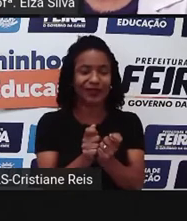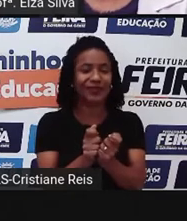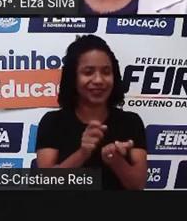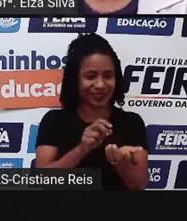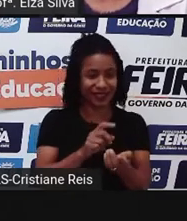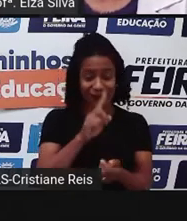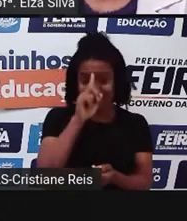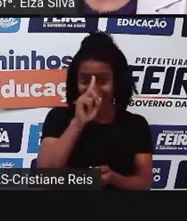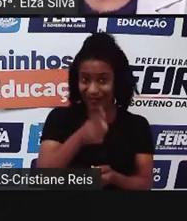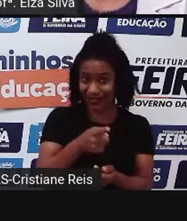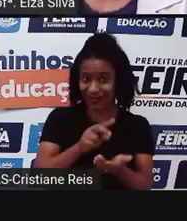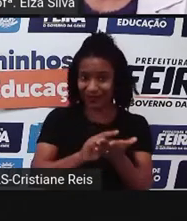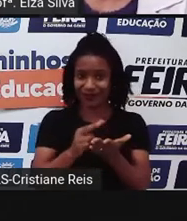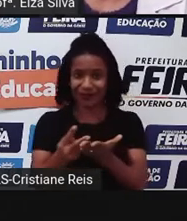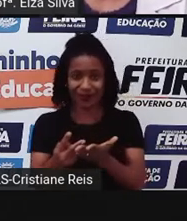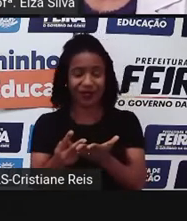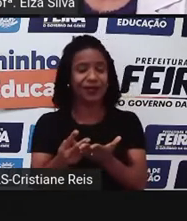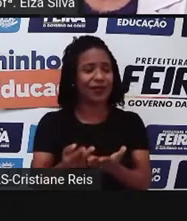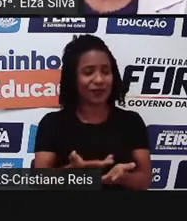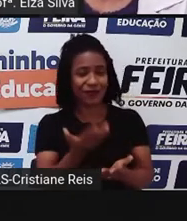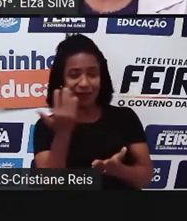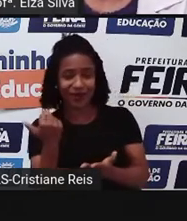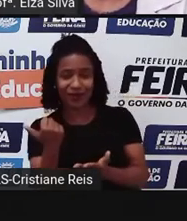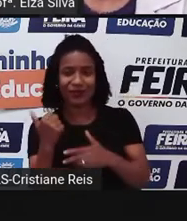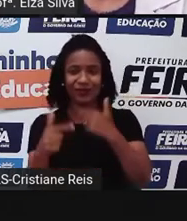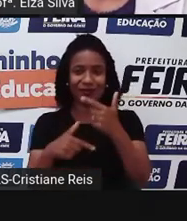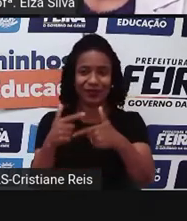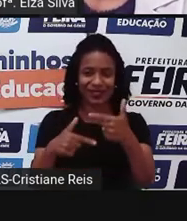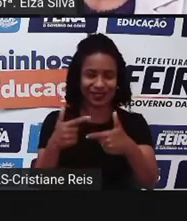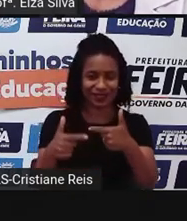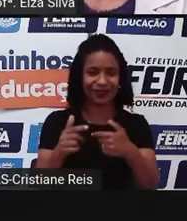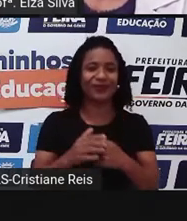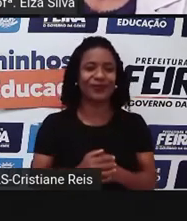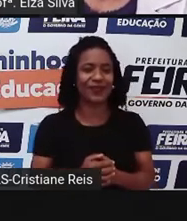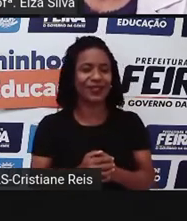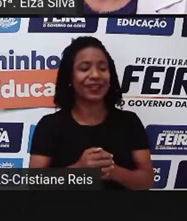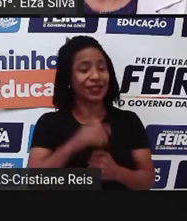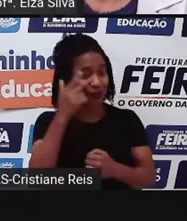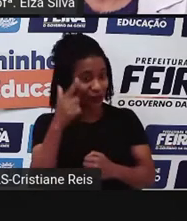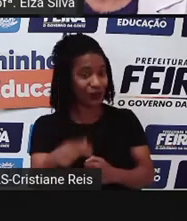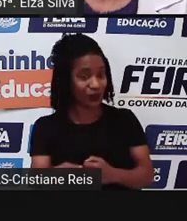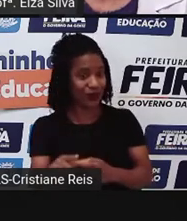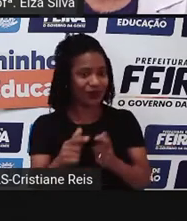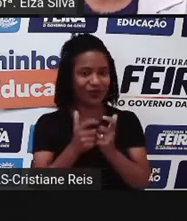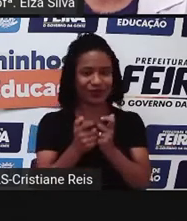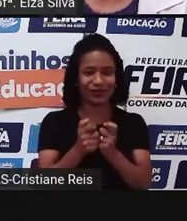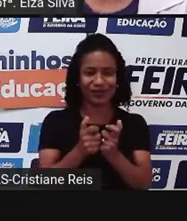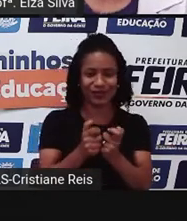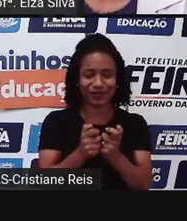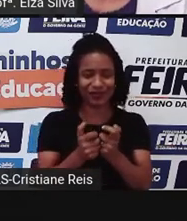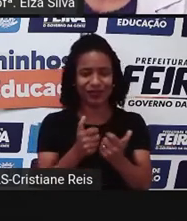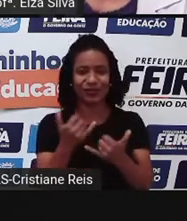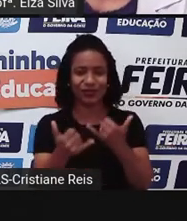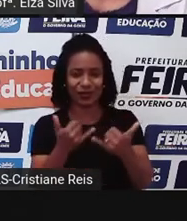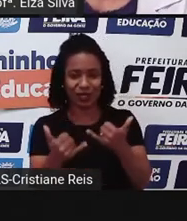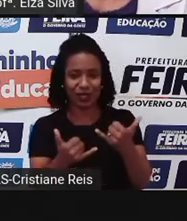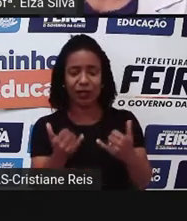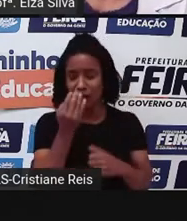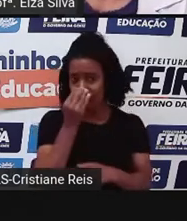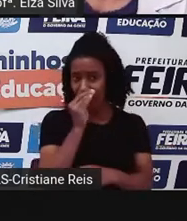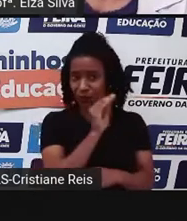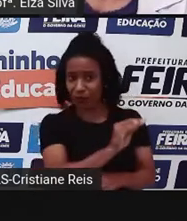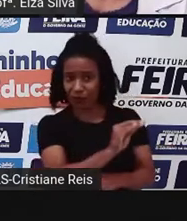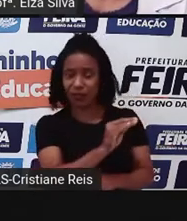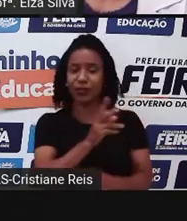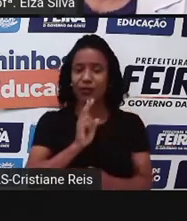embarque-o na missão, play again, jogue novamente, ignore move on, ignore e siga em frente, answer